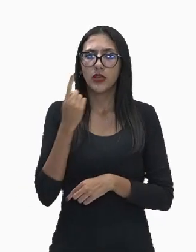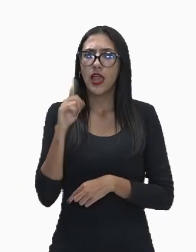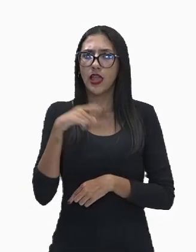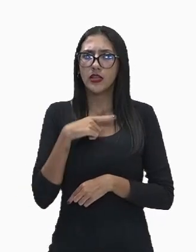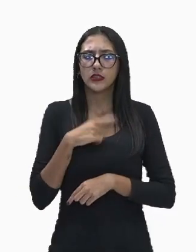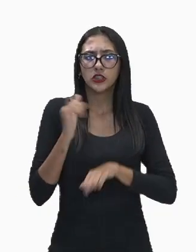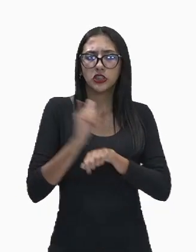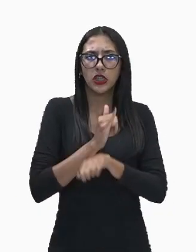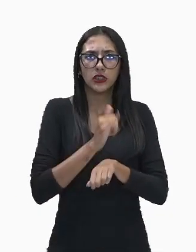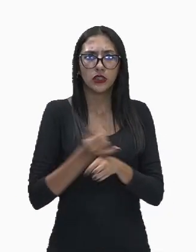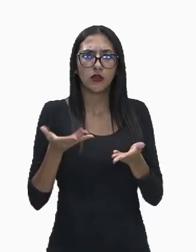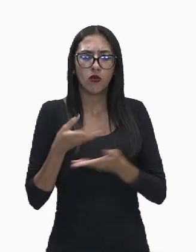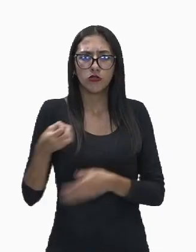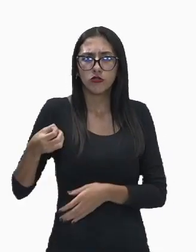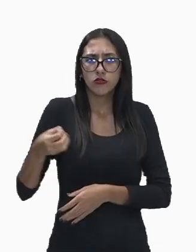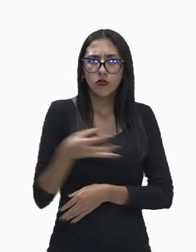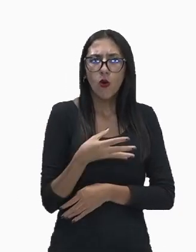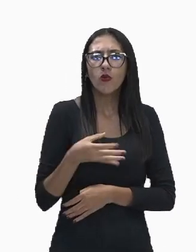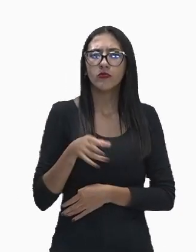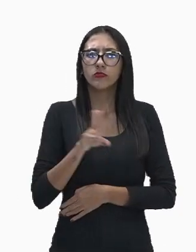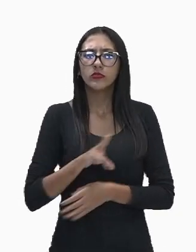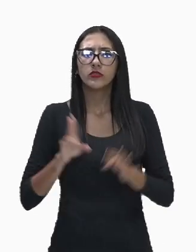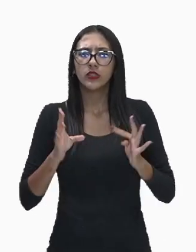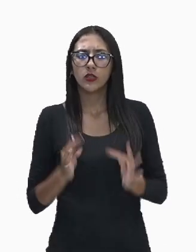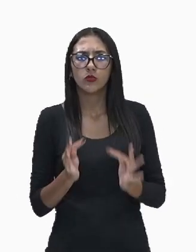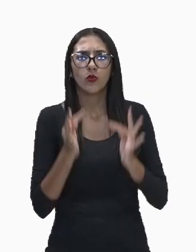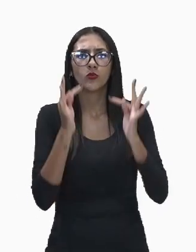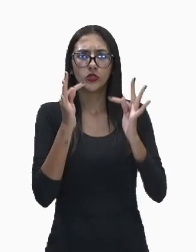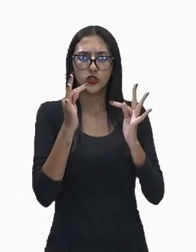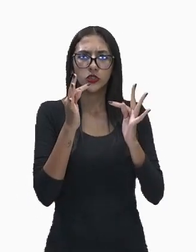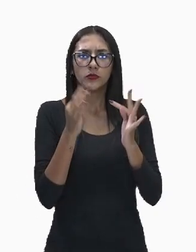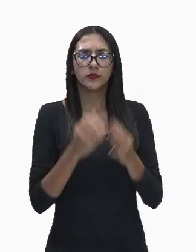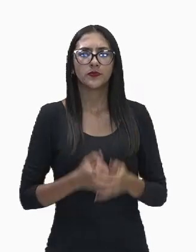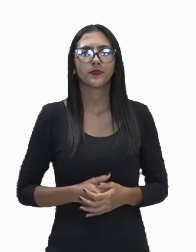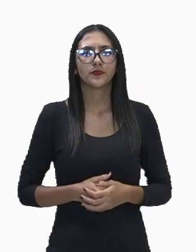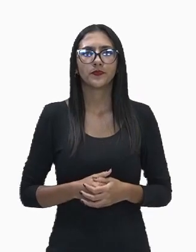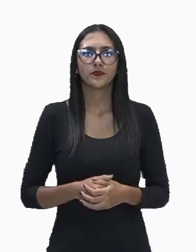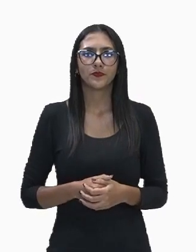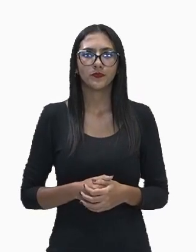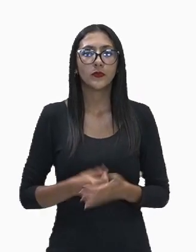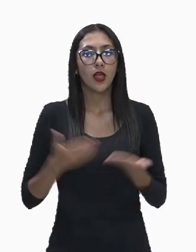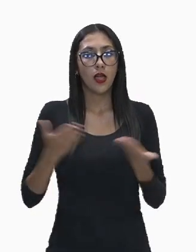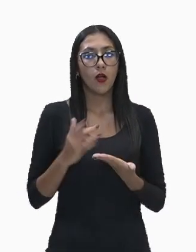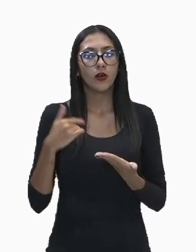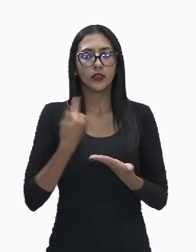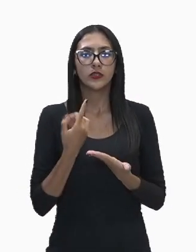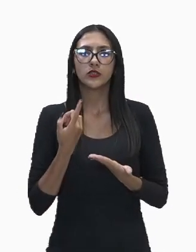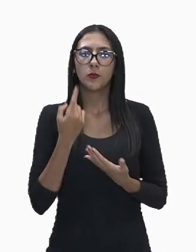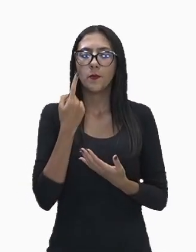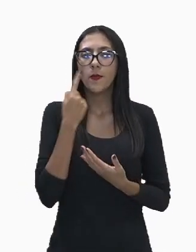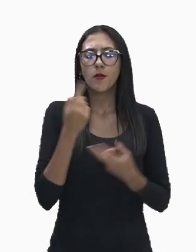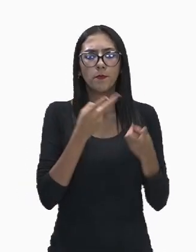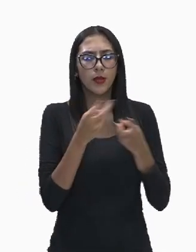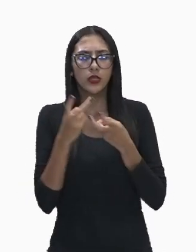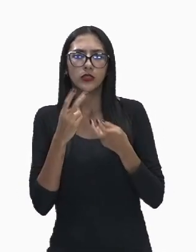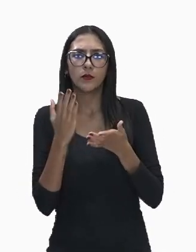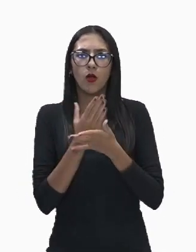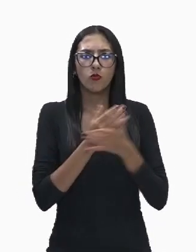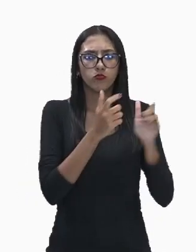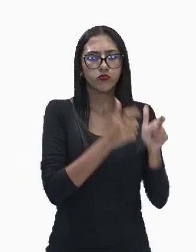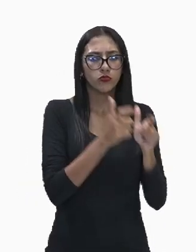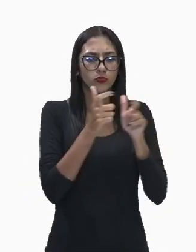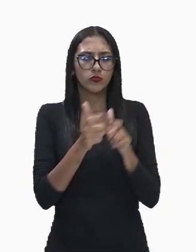modernos para o tratamento do ARSU, nós vemos em alguns lugares que